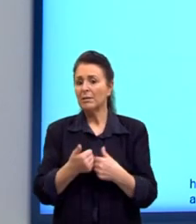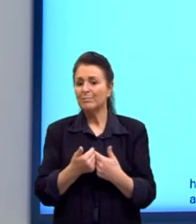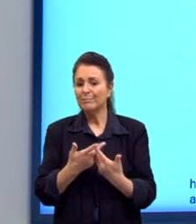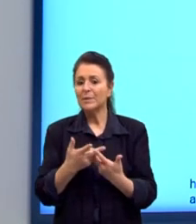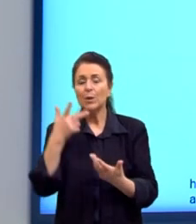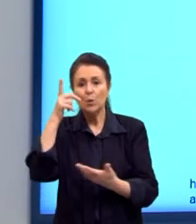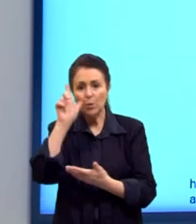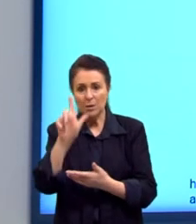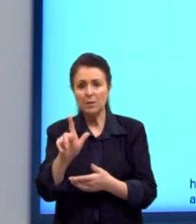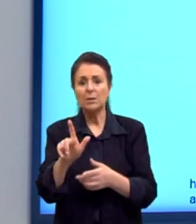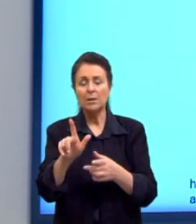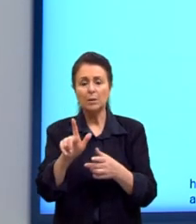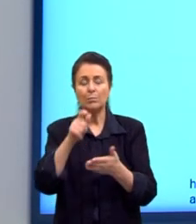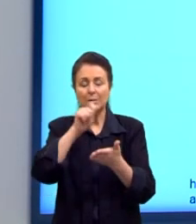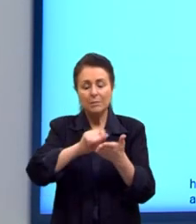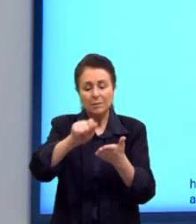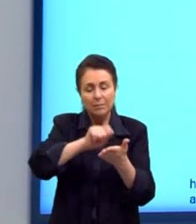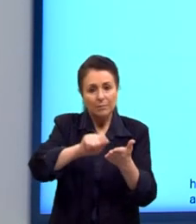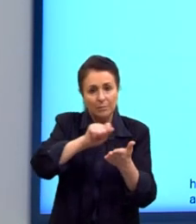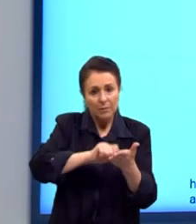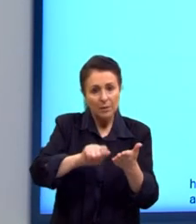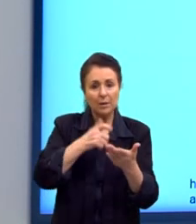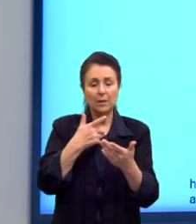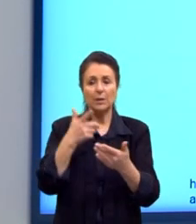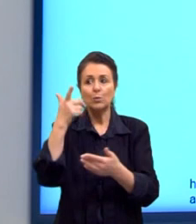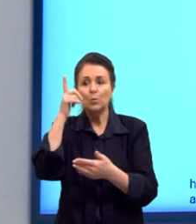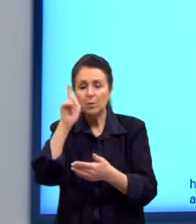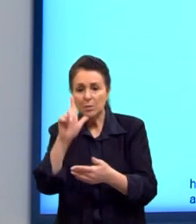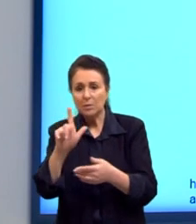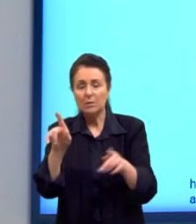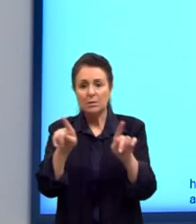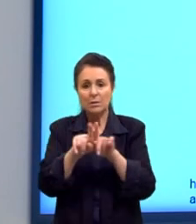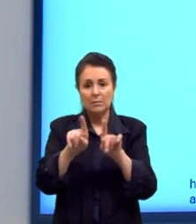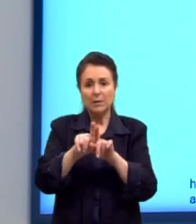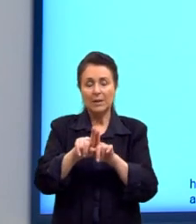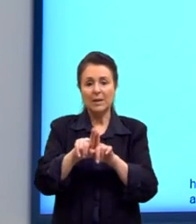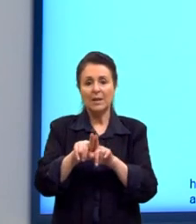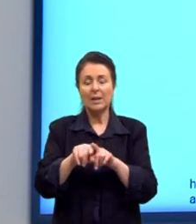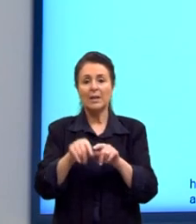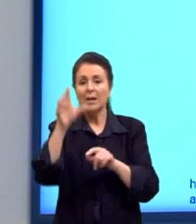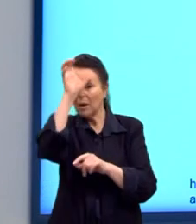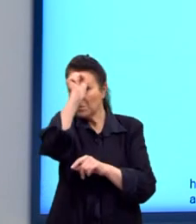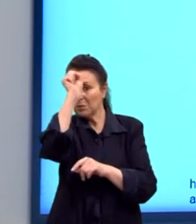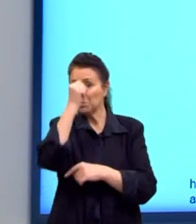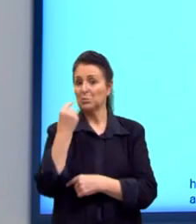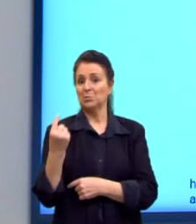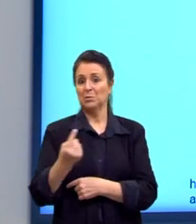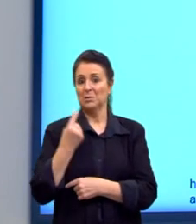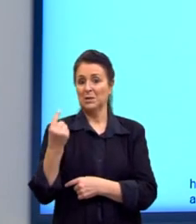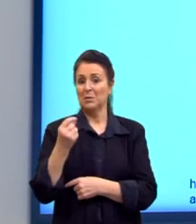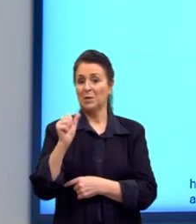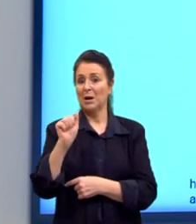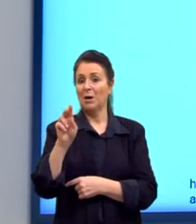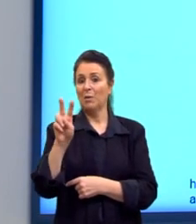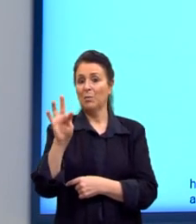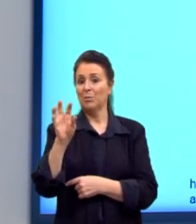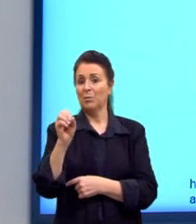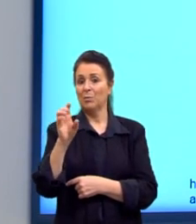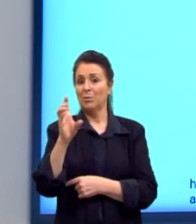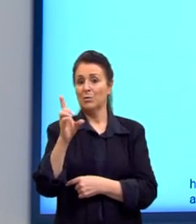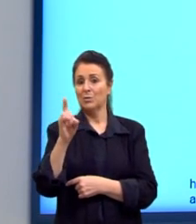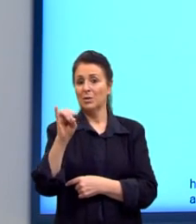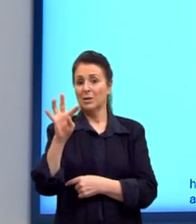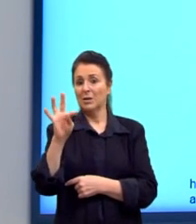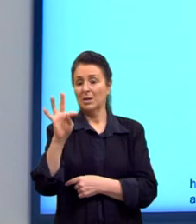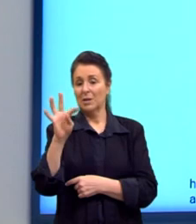Ele conseguiu mesmo assim escrever. Ele conseguiu mesmo assim. Ele era autodidato. Ele era um homem muito inteligente. E o estudo dele